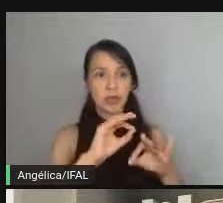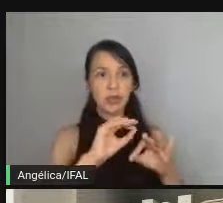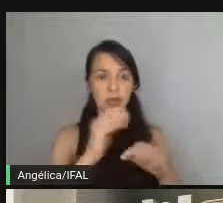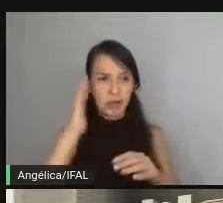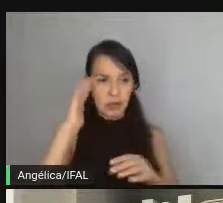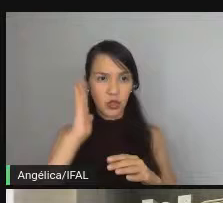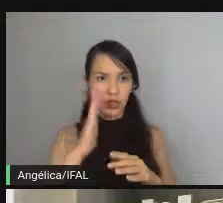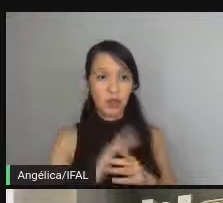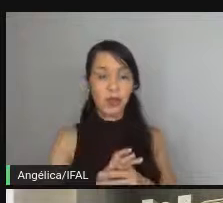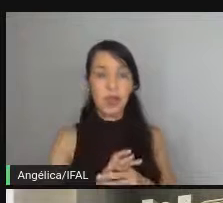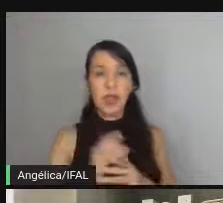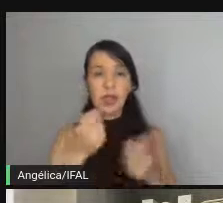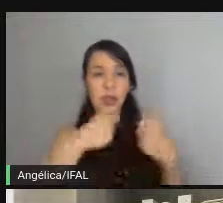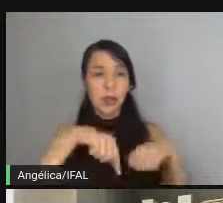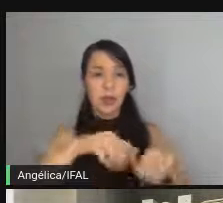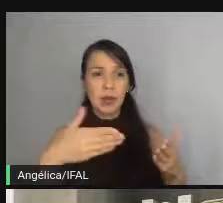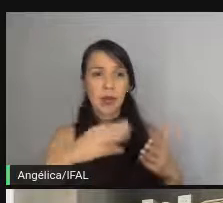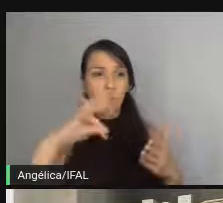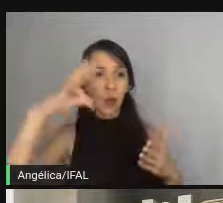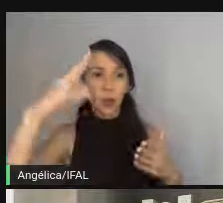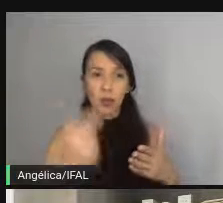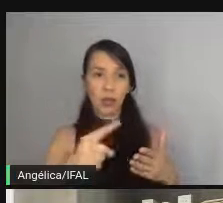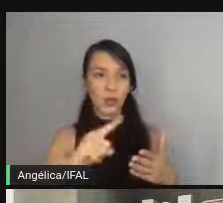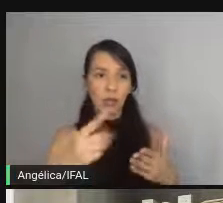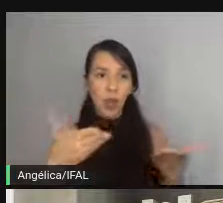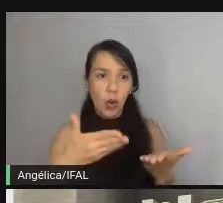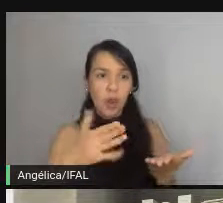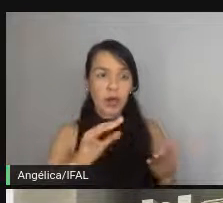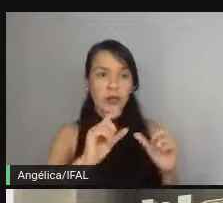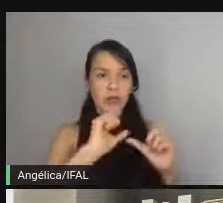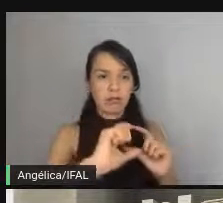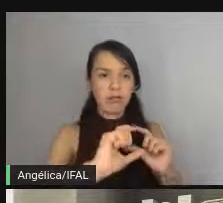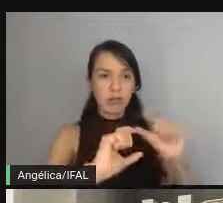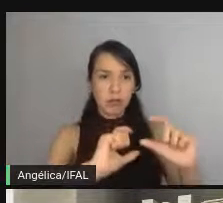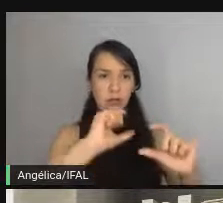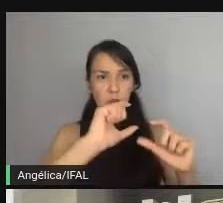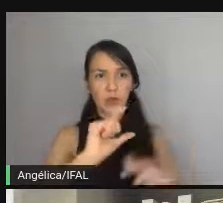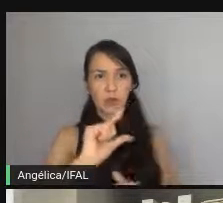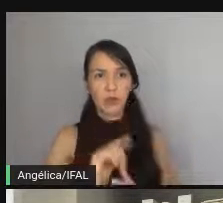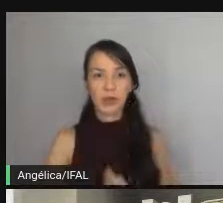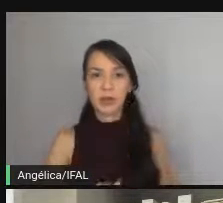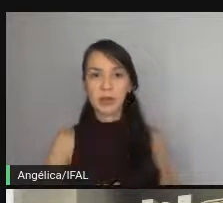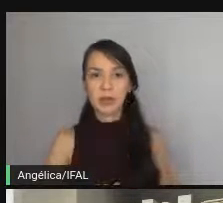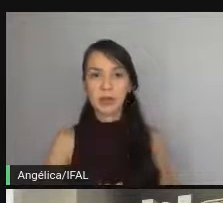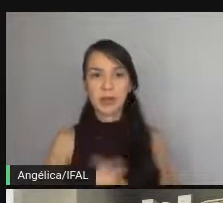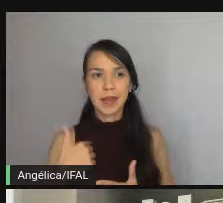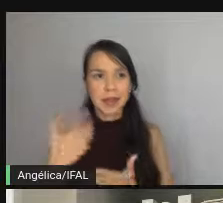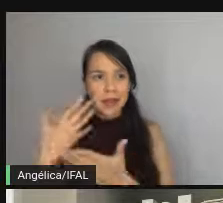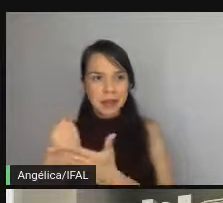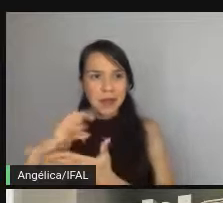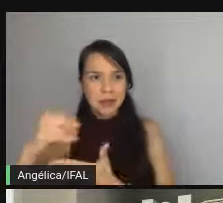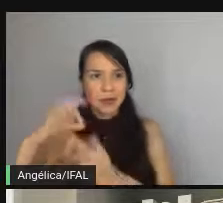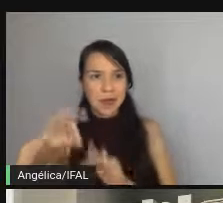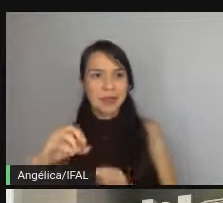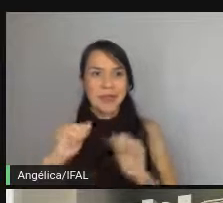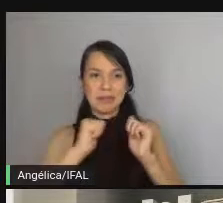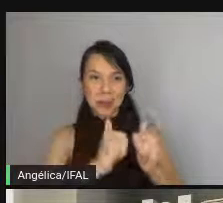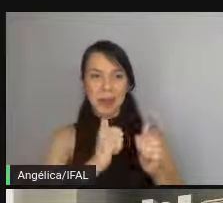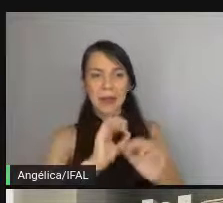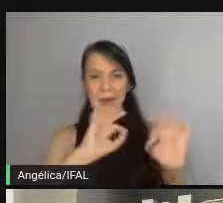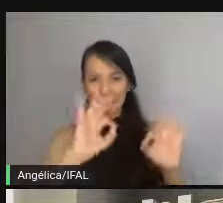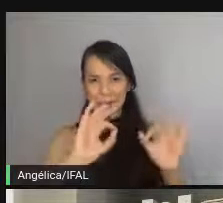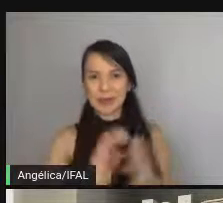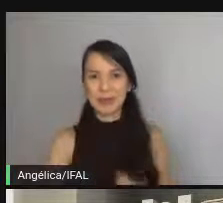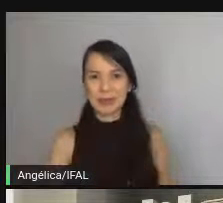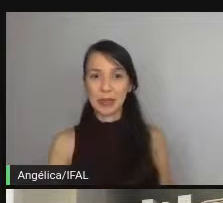então a gente não precisa se preocupar com tudo agora só com os pedacinhos pequenos tá bom e assumir que vai dar tudo certo e assumir que vai dar tudo a